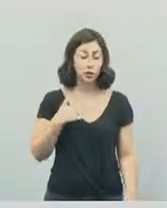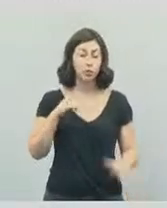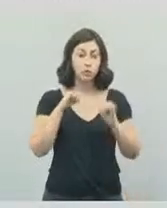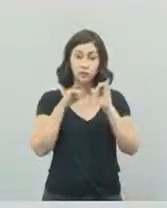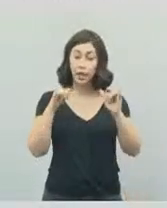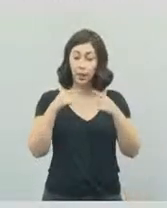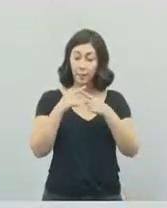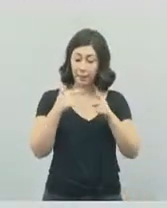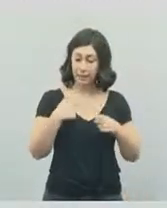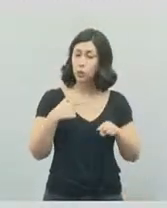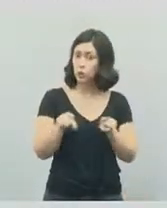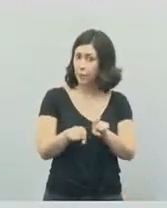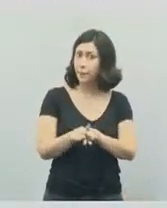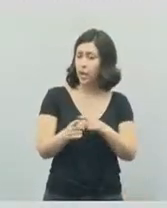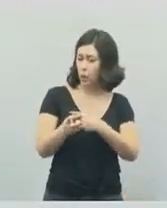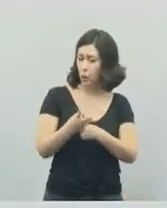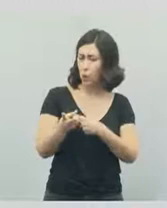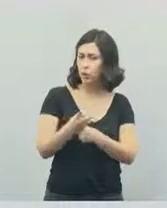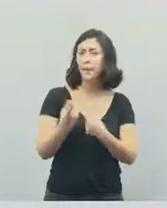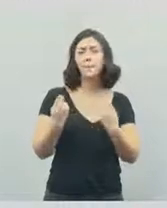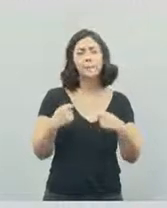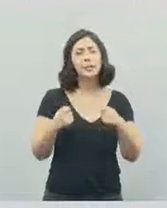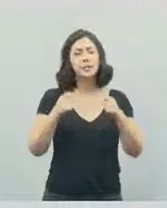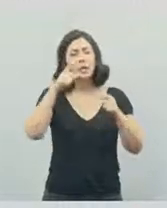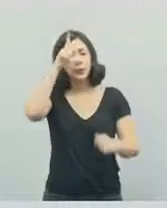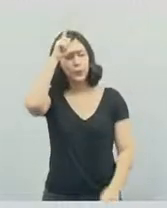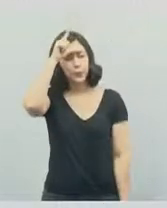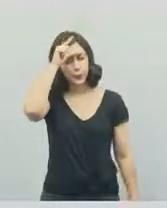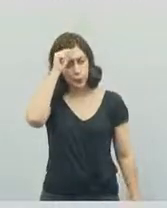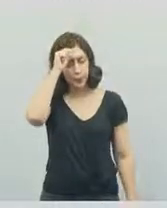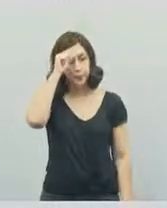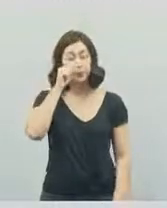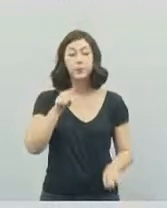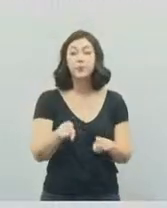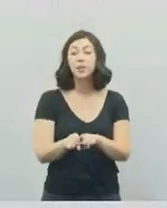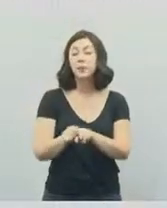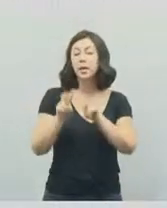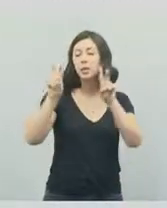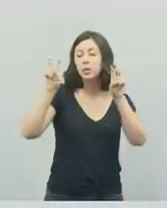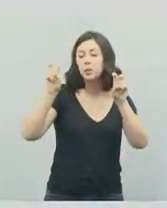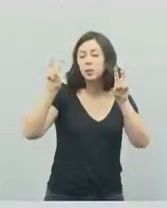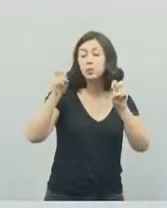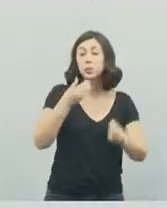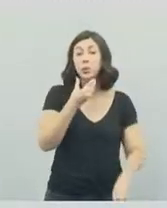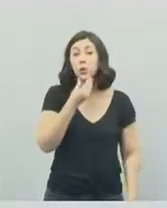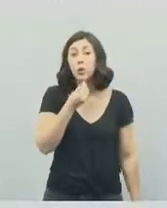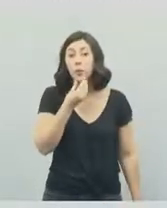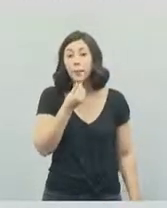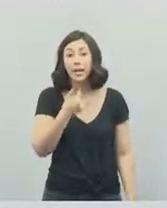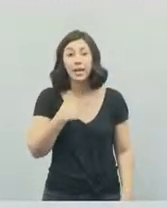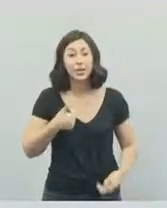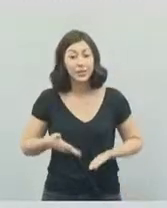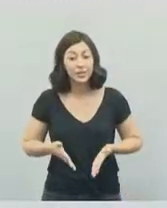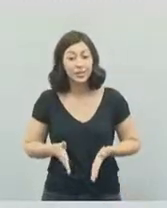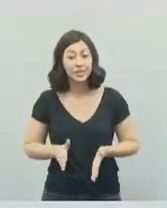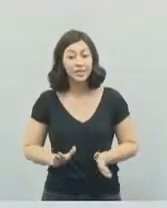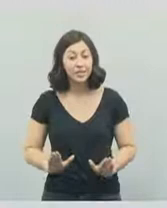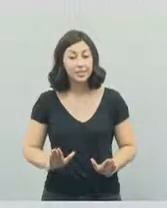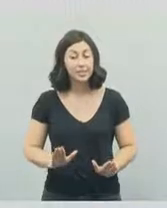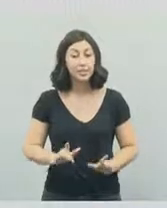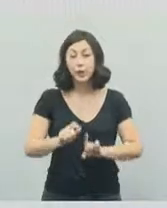também. E possa trazer tranquilidade para a tua família. E falando de homem, nasci no mês